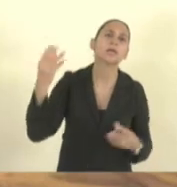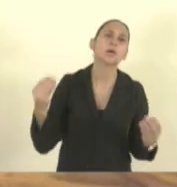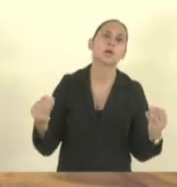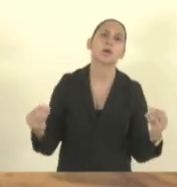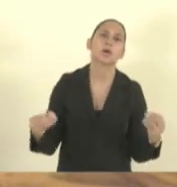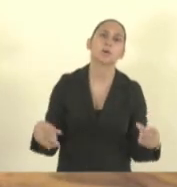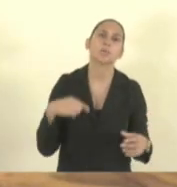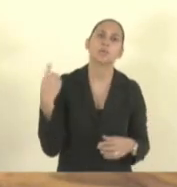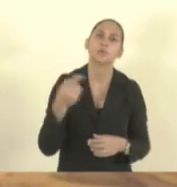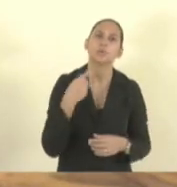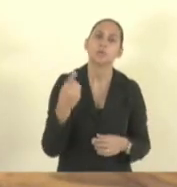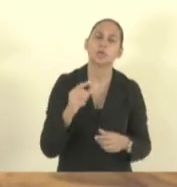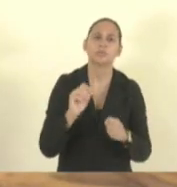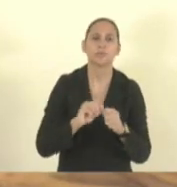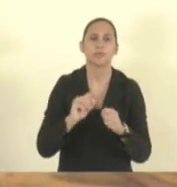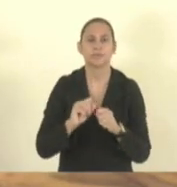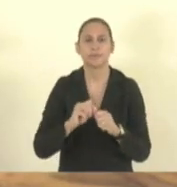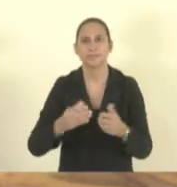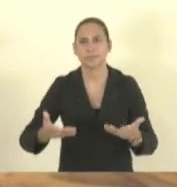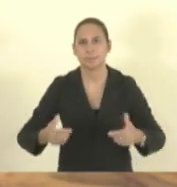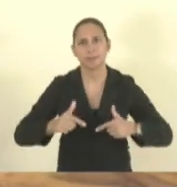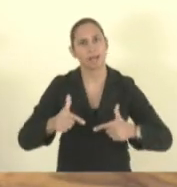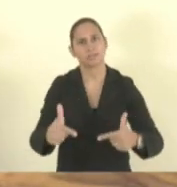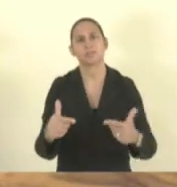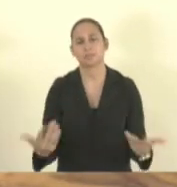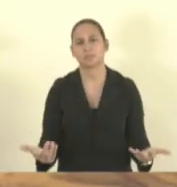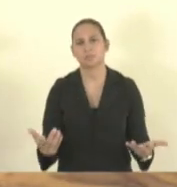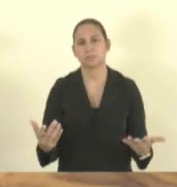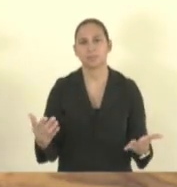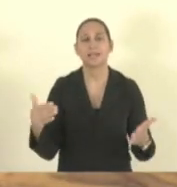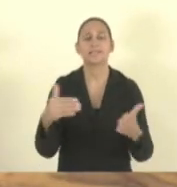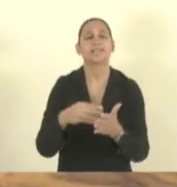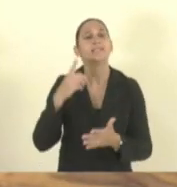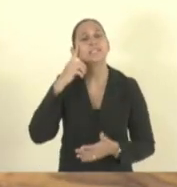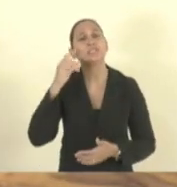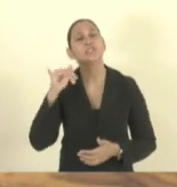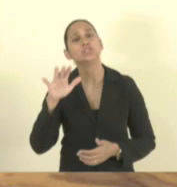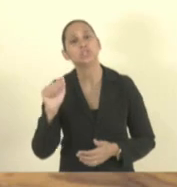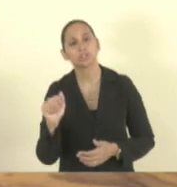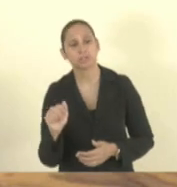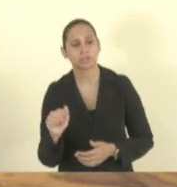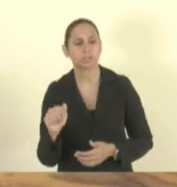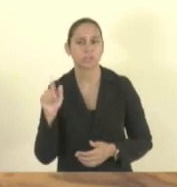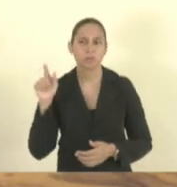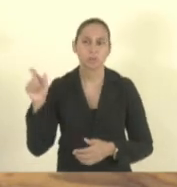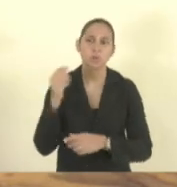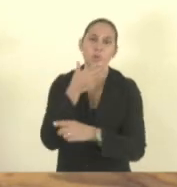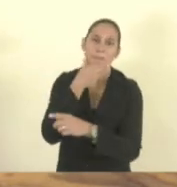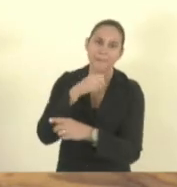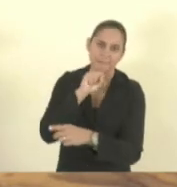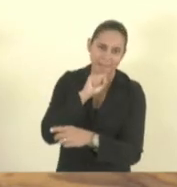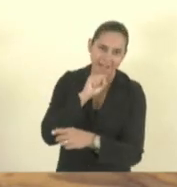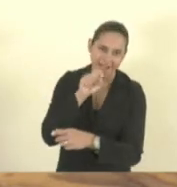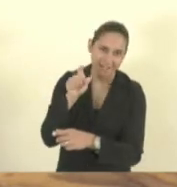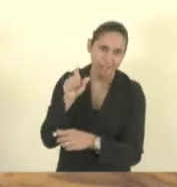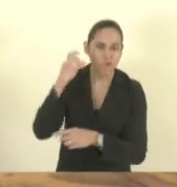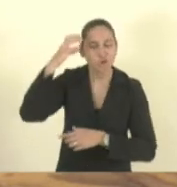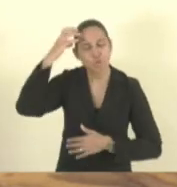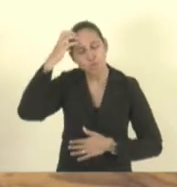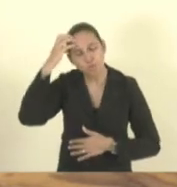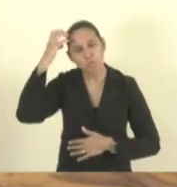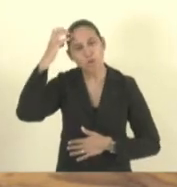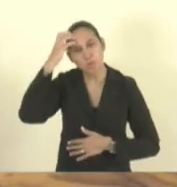fazer alguma coisa pelo autista até quando o Eduardo vai se sentir culpado porque só ele